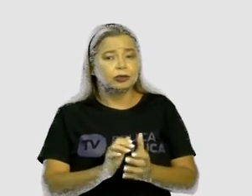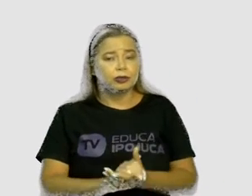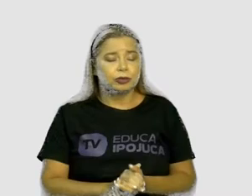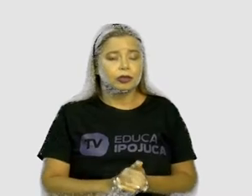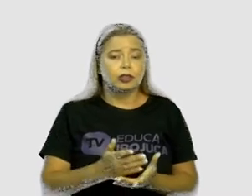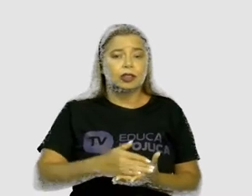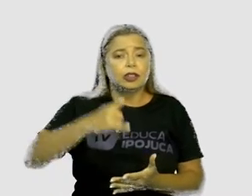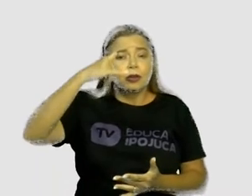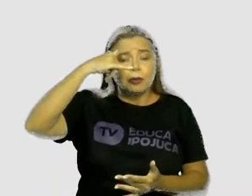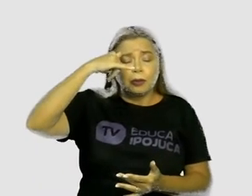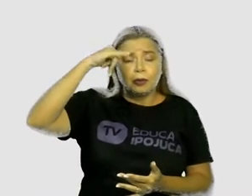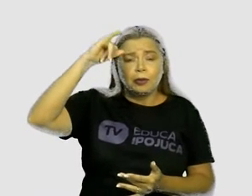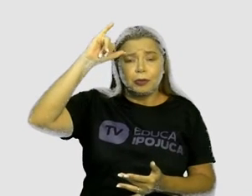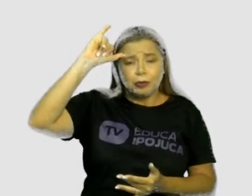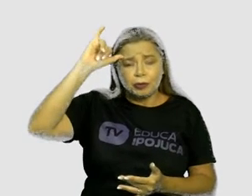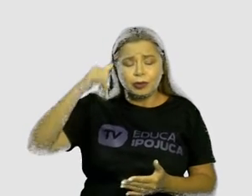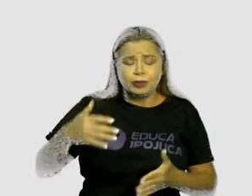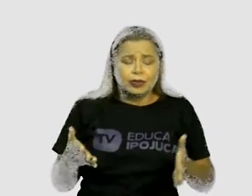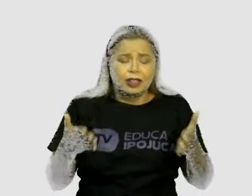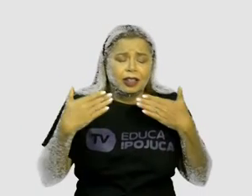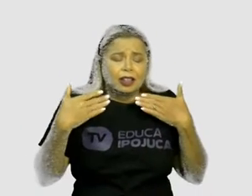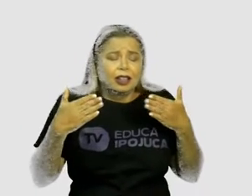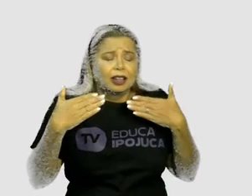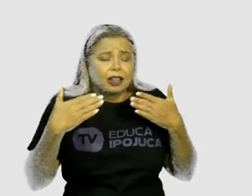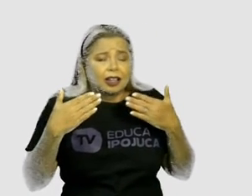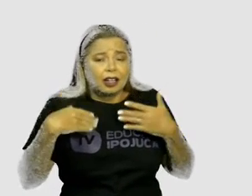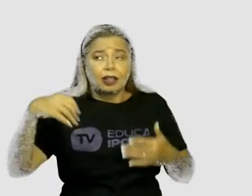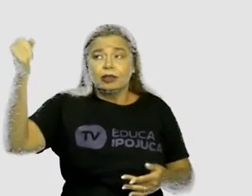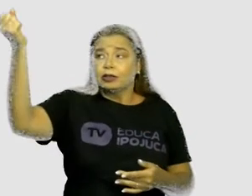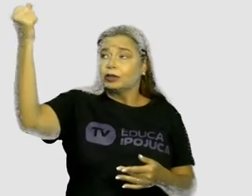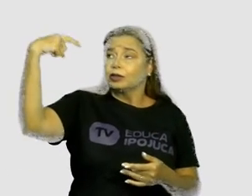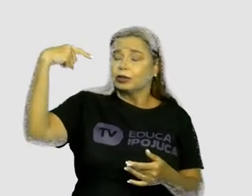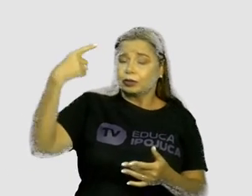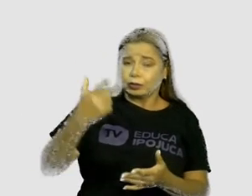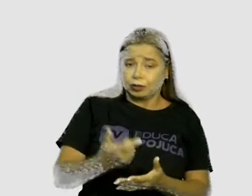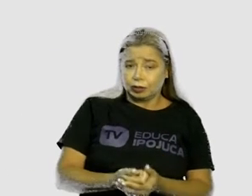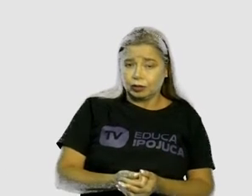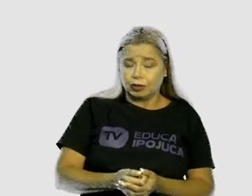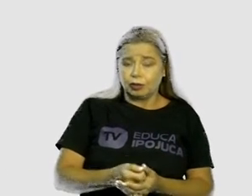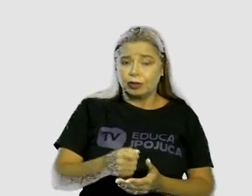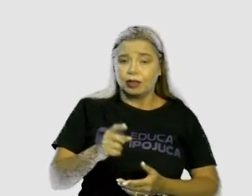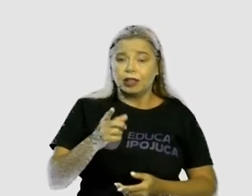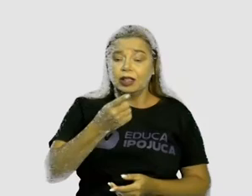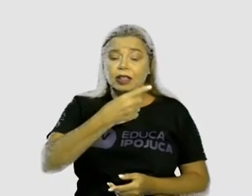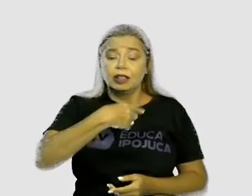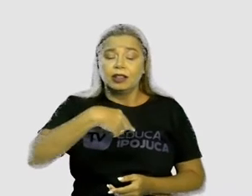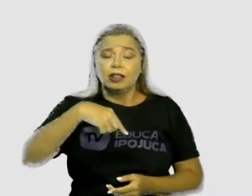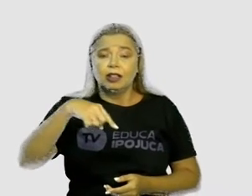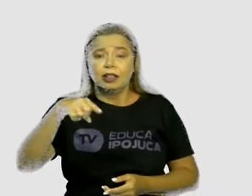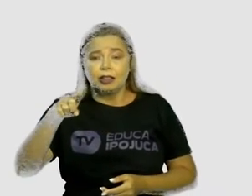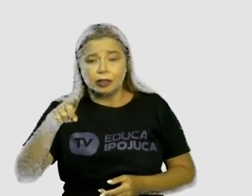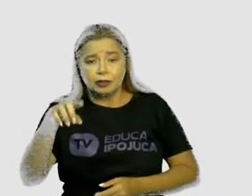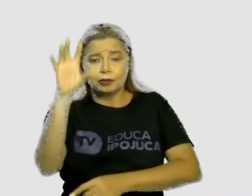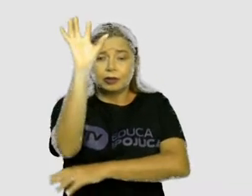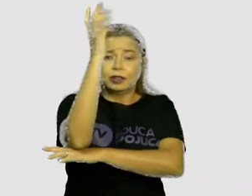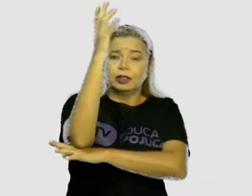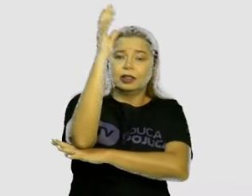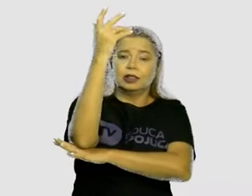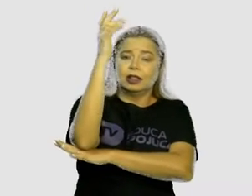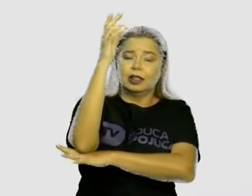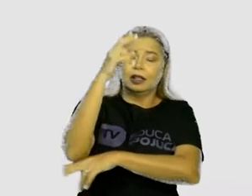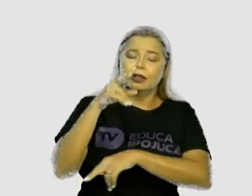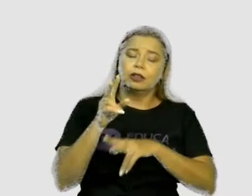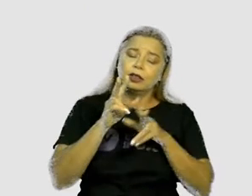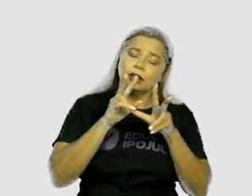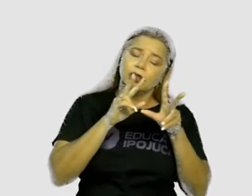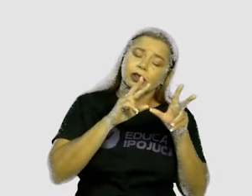sol, entendeu de demorar e uns minutos cochilar na sombra de um juazeiro que havia